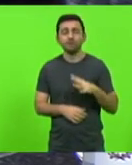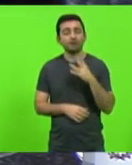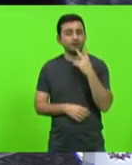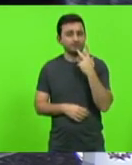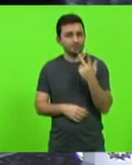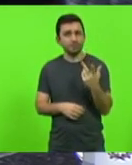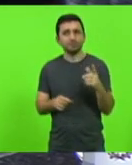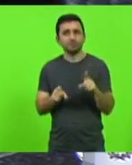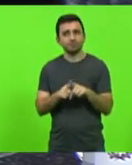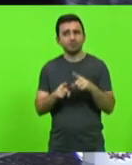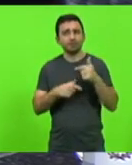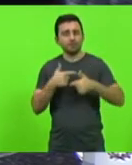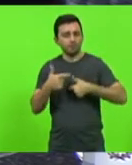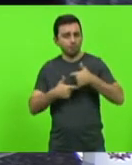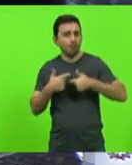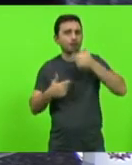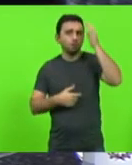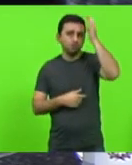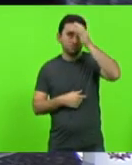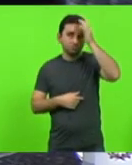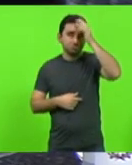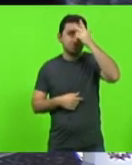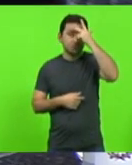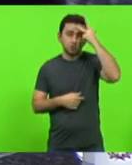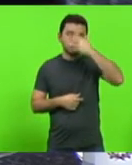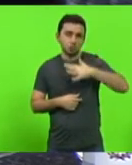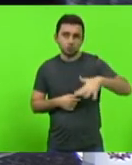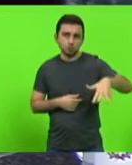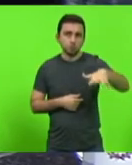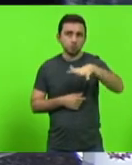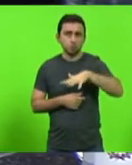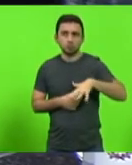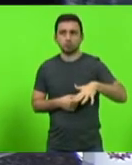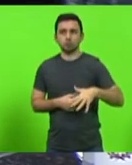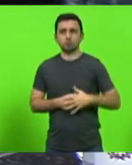sempre trabalhar muito é a conscientização das pessoas. quando viajava